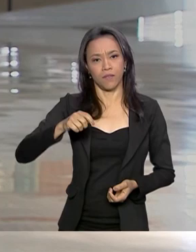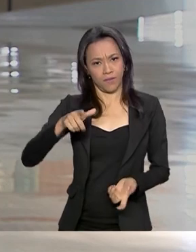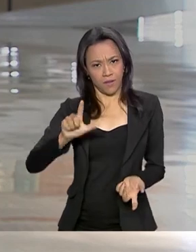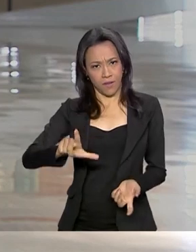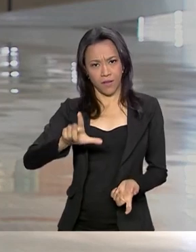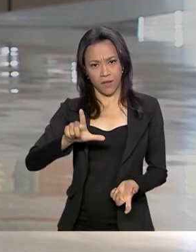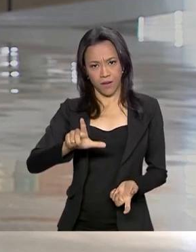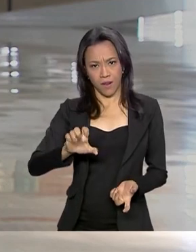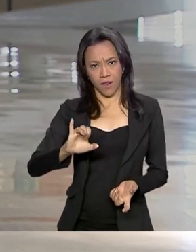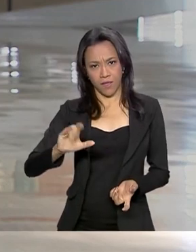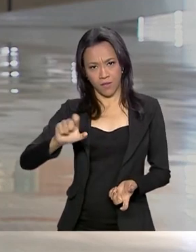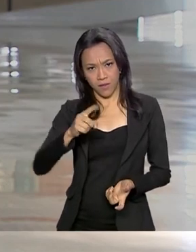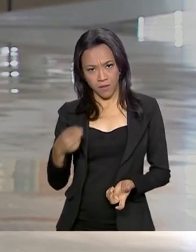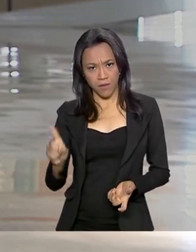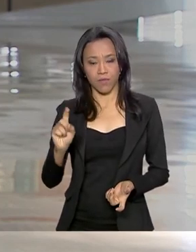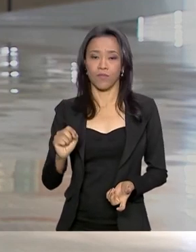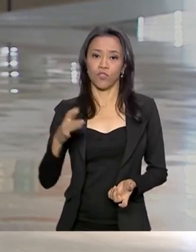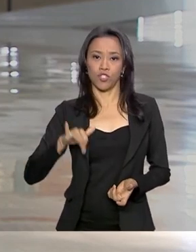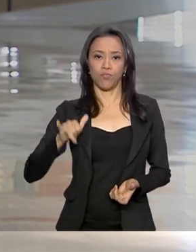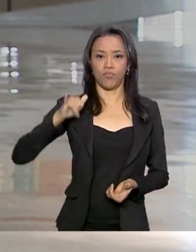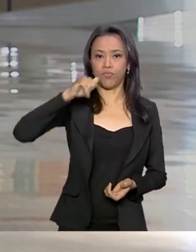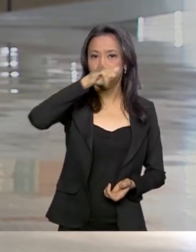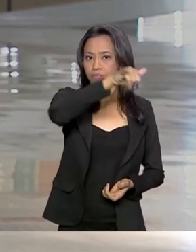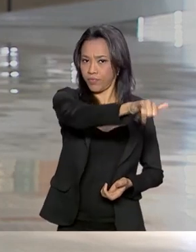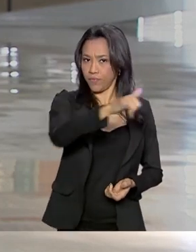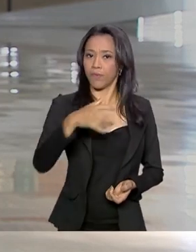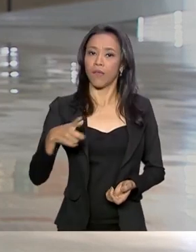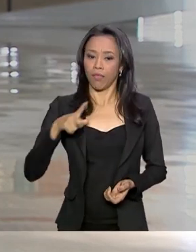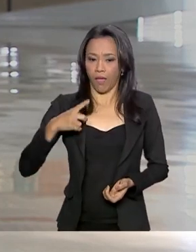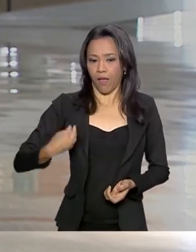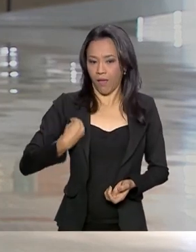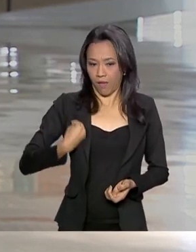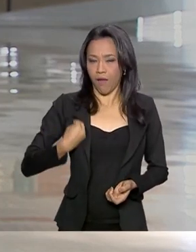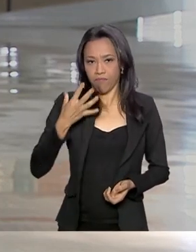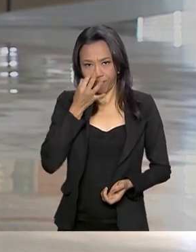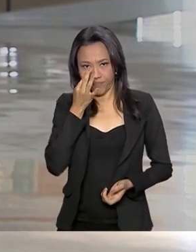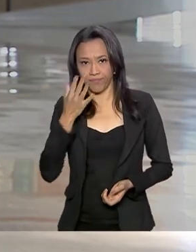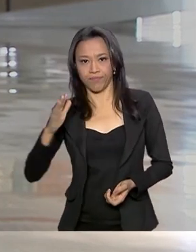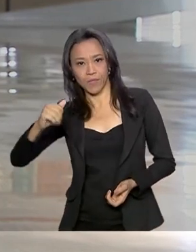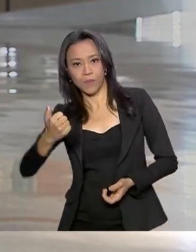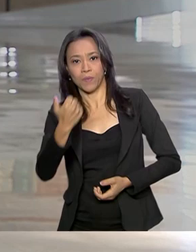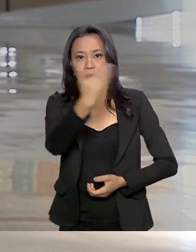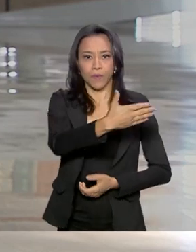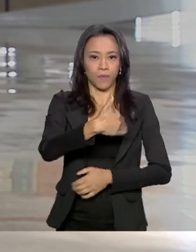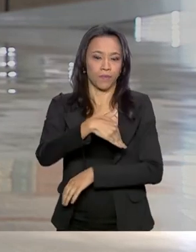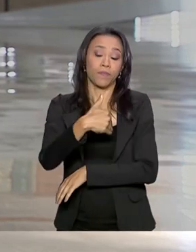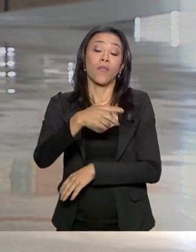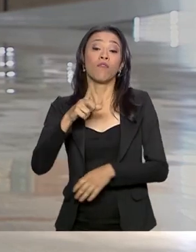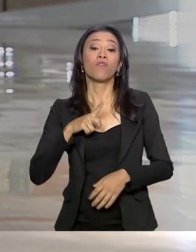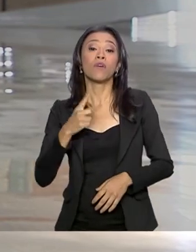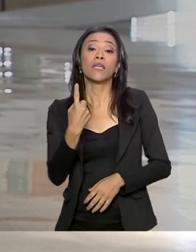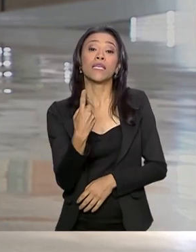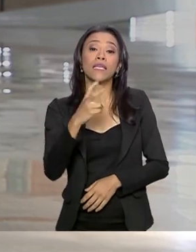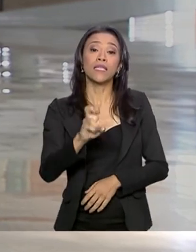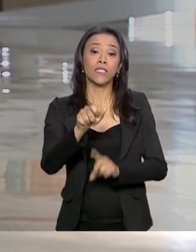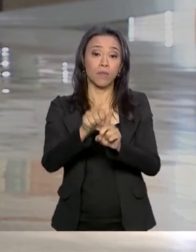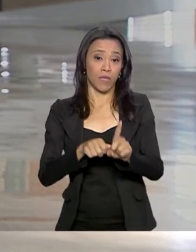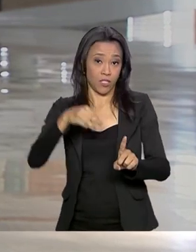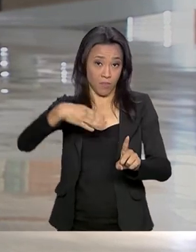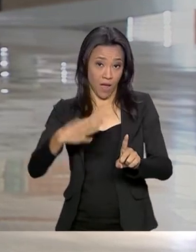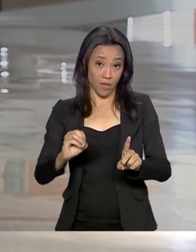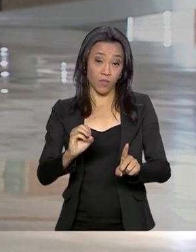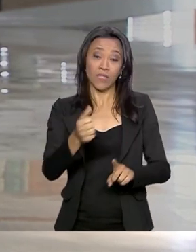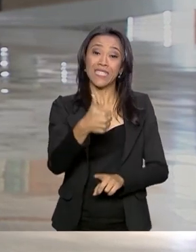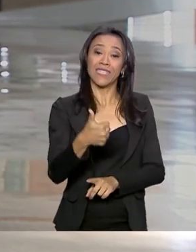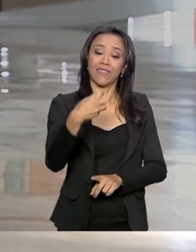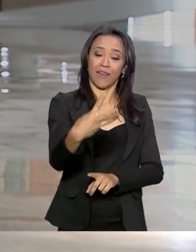o presidente Jair Bolsonaro já está aqui ao nosso lado no Salão Oeste. Esse leilão foi realizado em 15 de março e três empresas foram